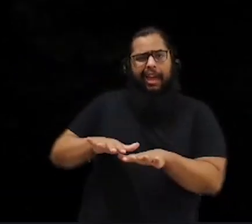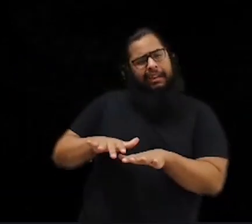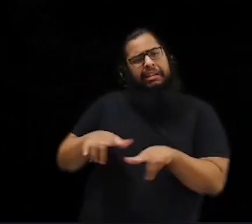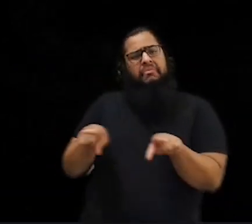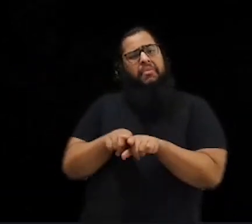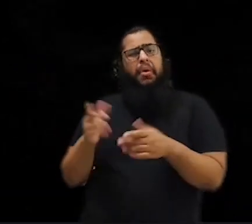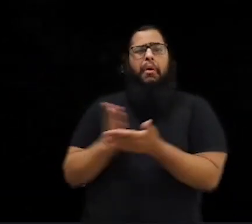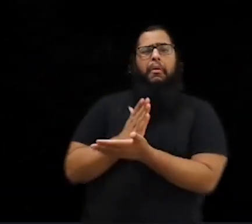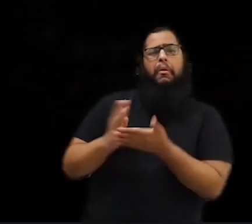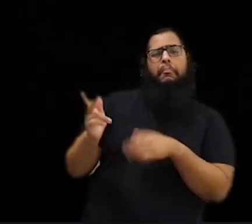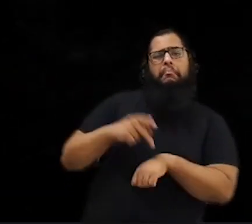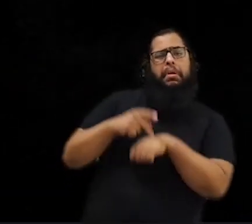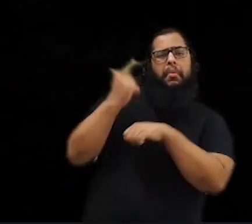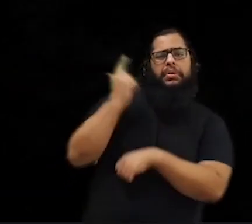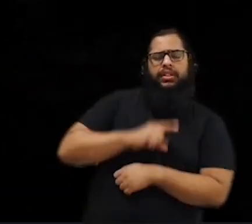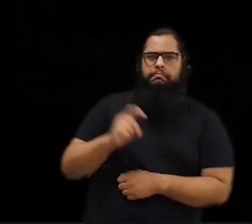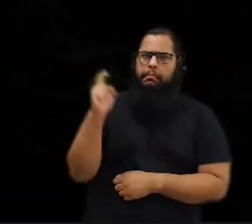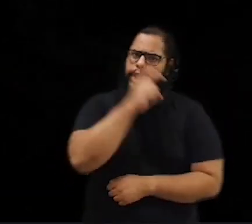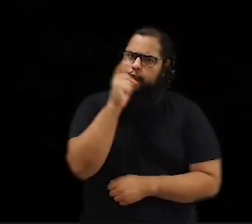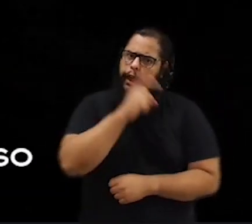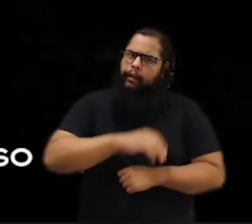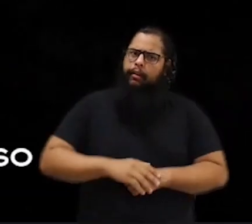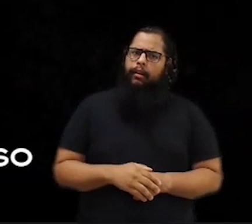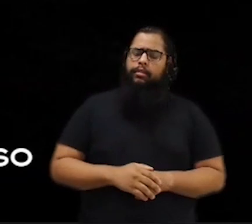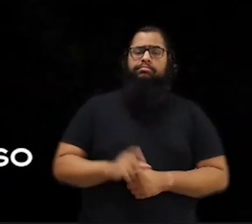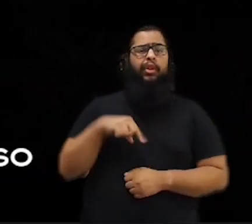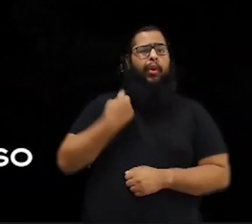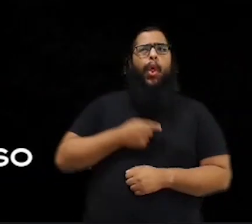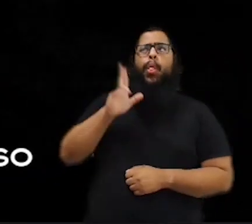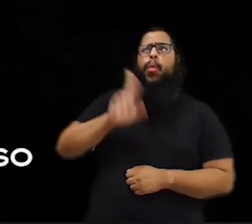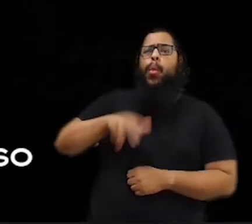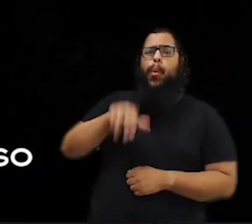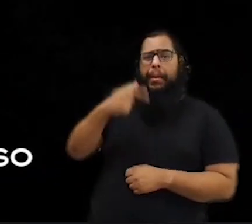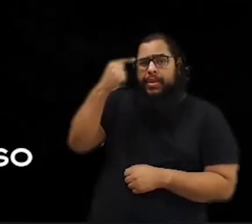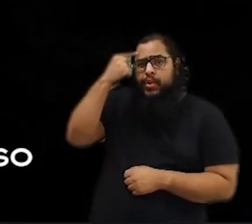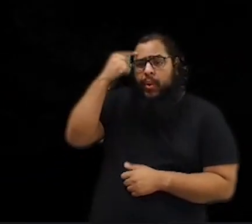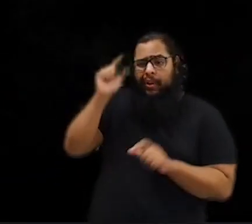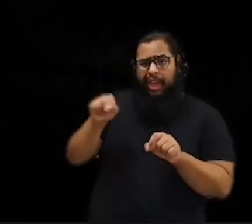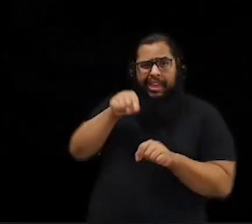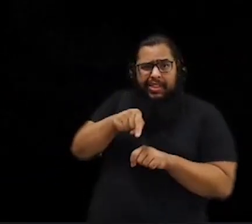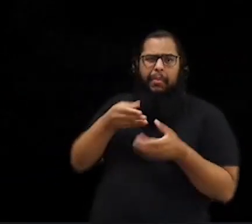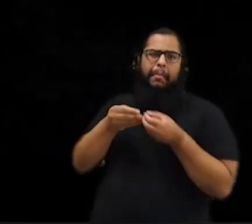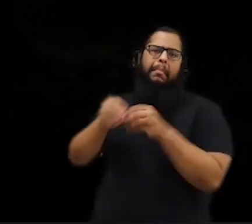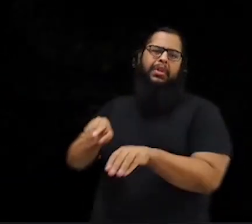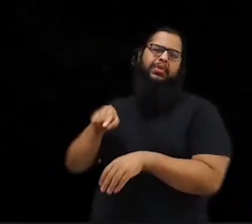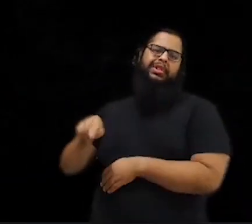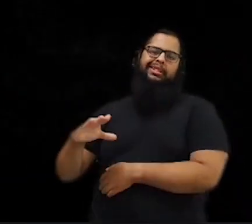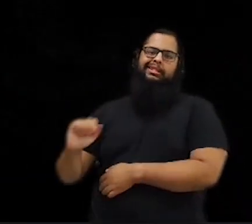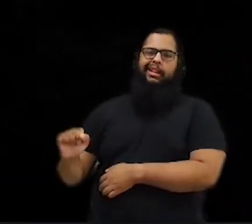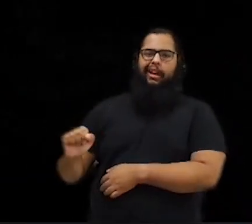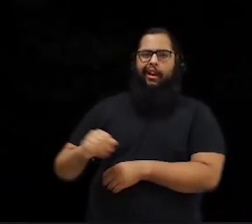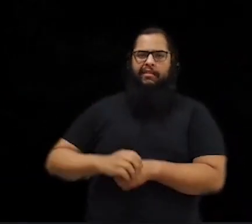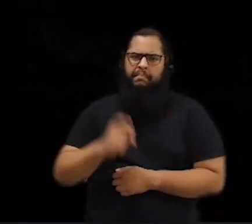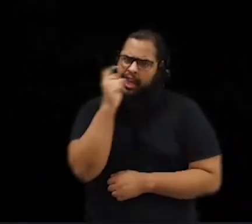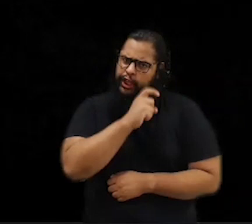deu até alguns títulos aí pra nós. Mentira! A gente nunca poderia imaginar que isso prejudicaria o seu CA.